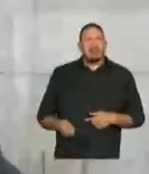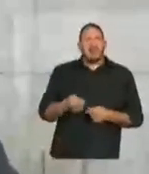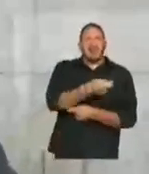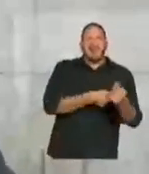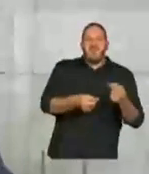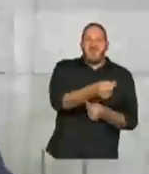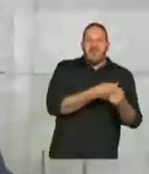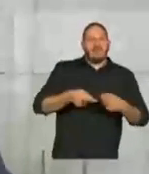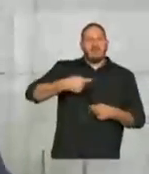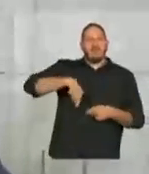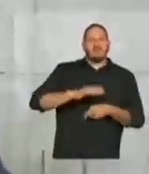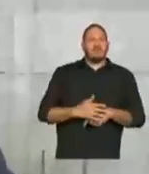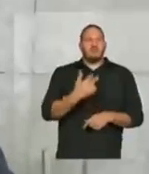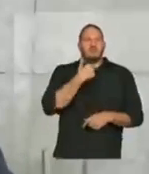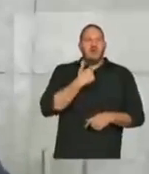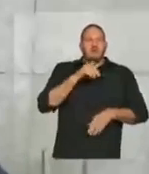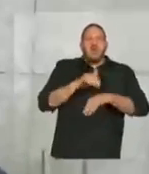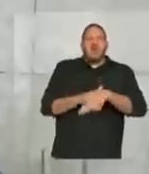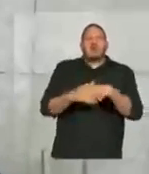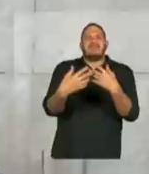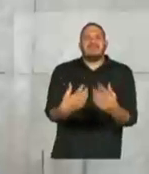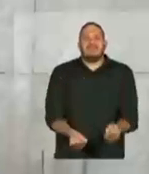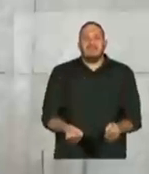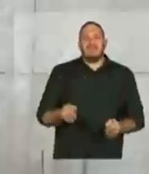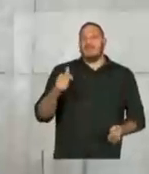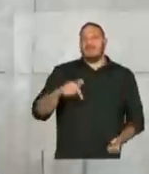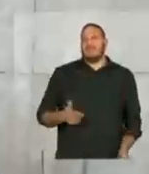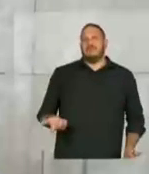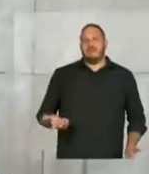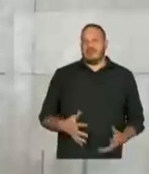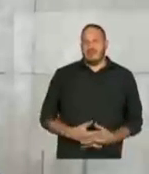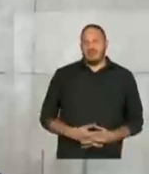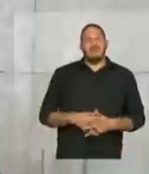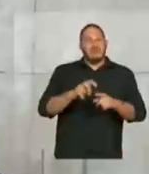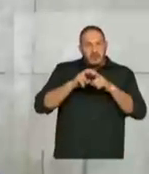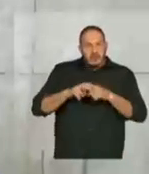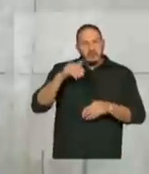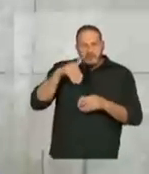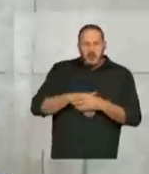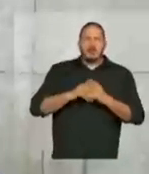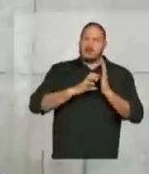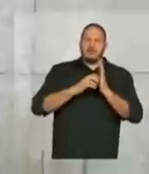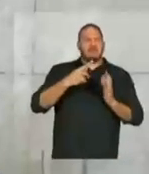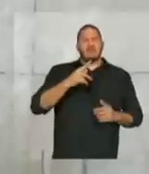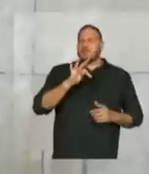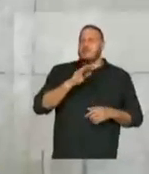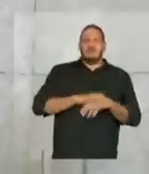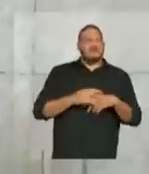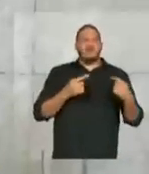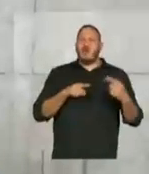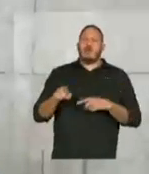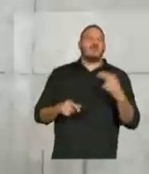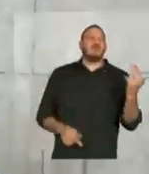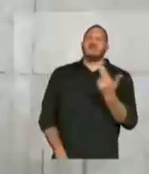É isso que a gente não pode aceitar aqui. Por isso, o voto da bancada do PT é contra. Não